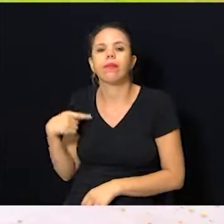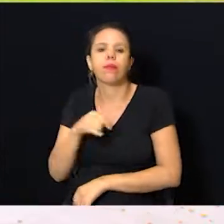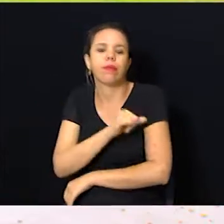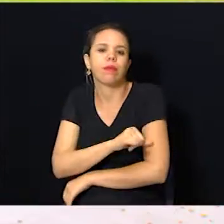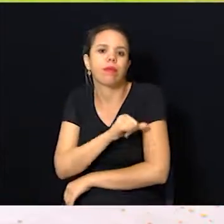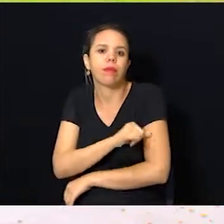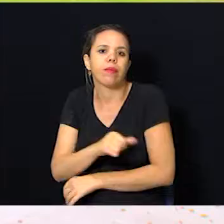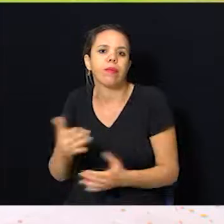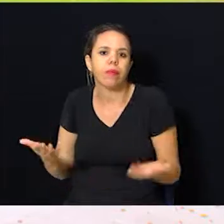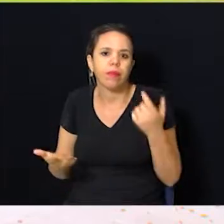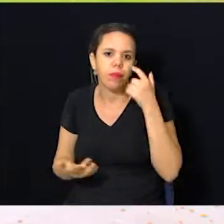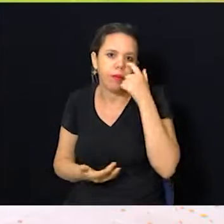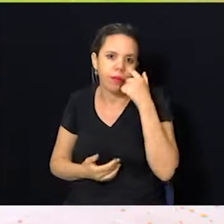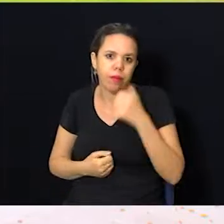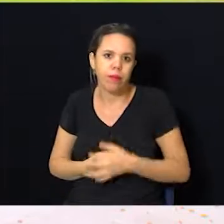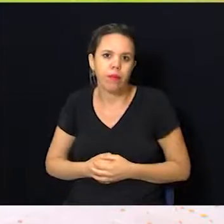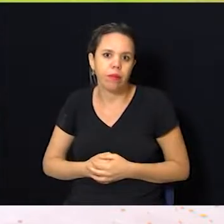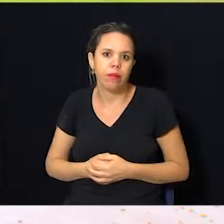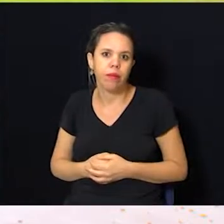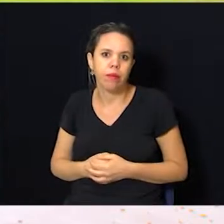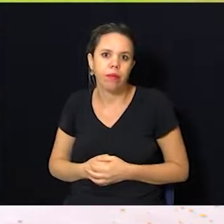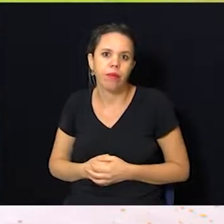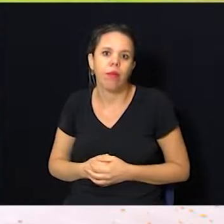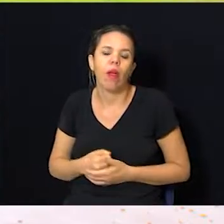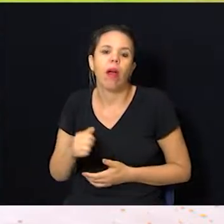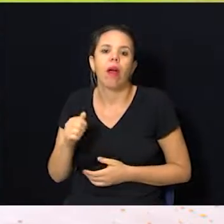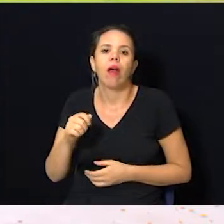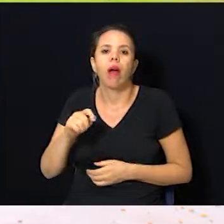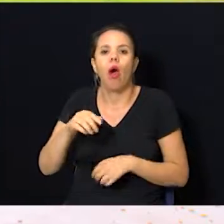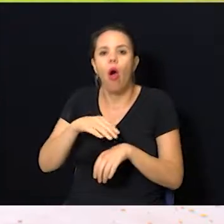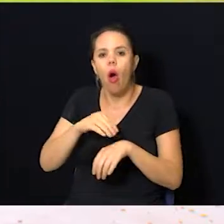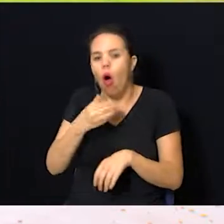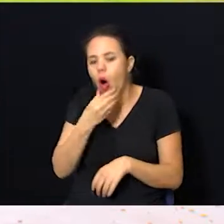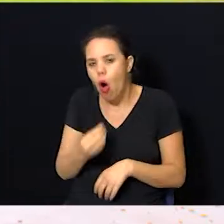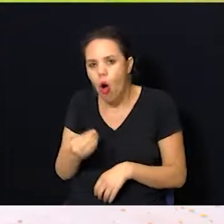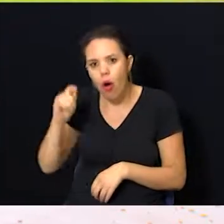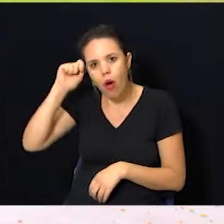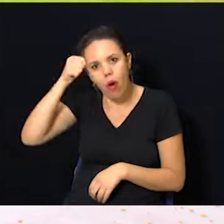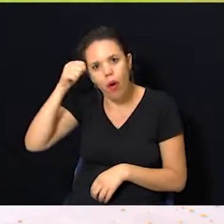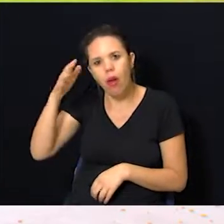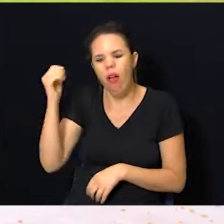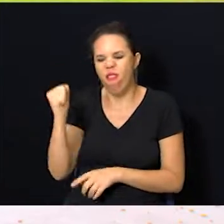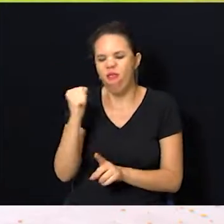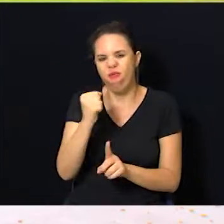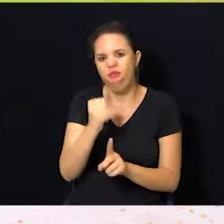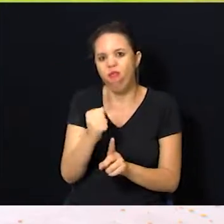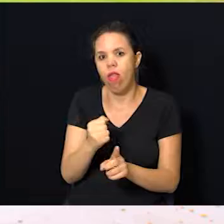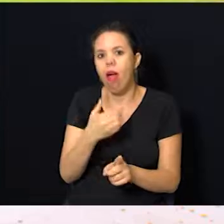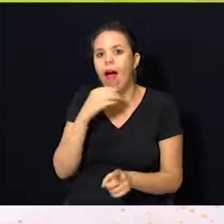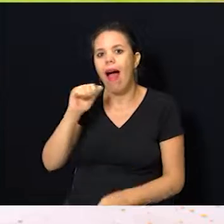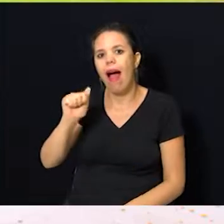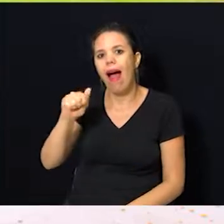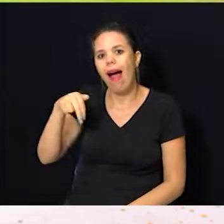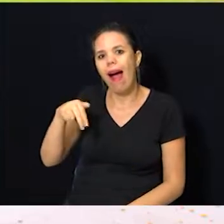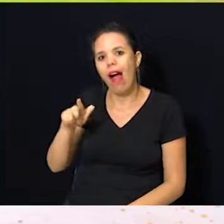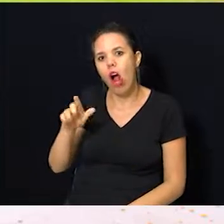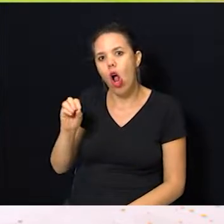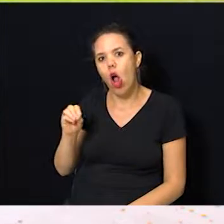aconteceu no Rio de Janeiro agora, com aquele angolês que mataram